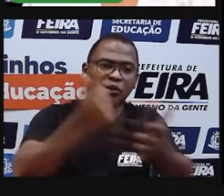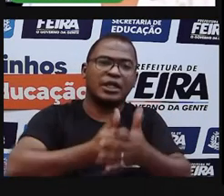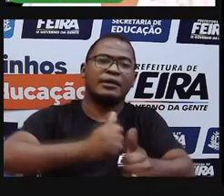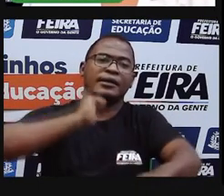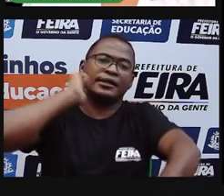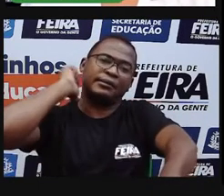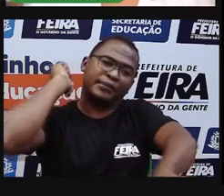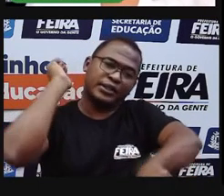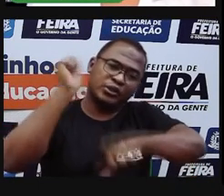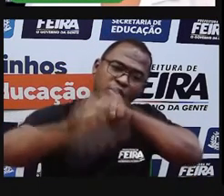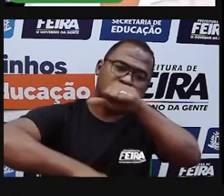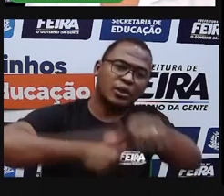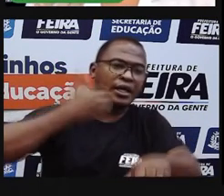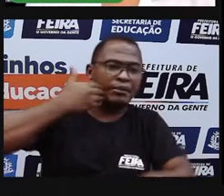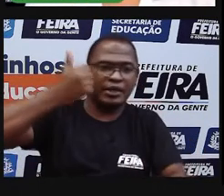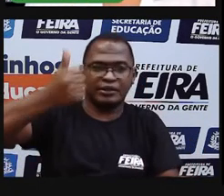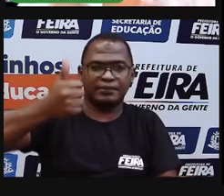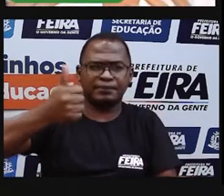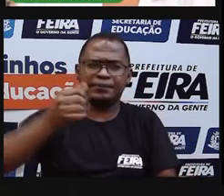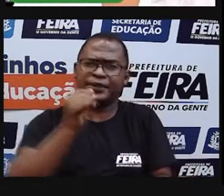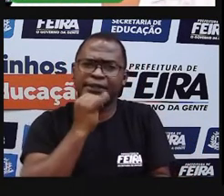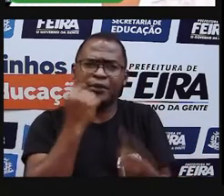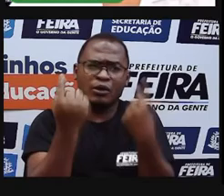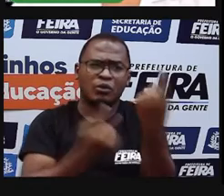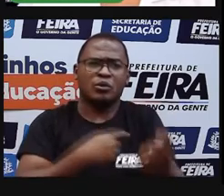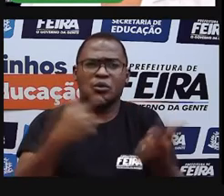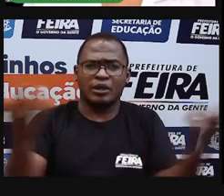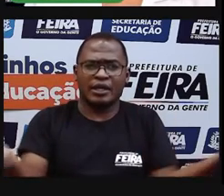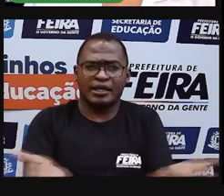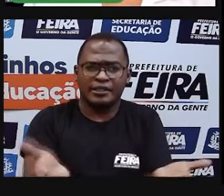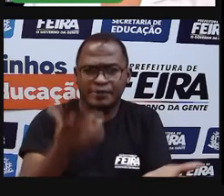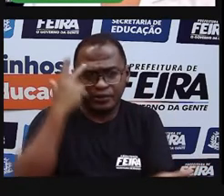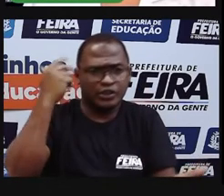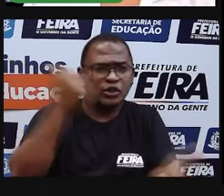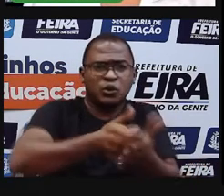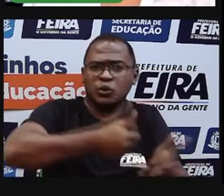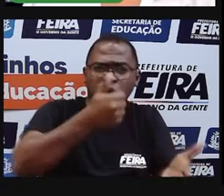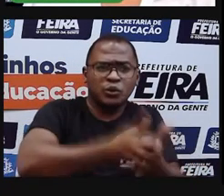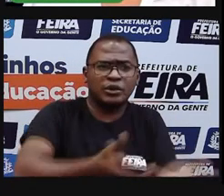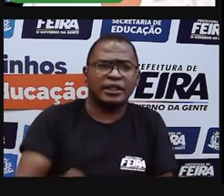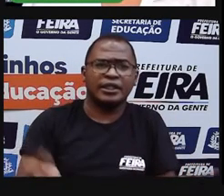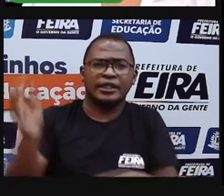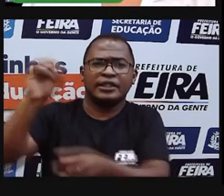Tem bairros que são muito atuantes, que tem um líder, que tem aquela pessoa que faz parte